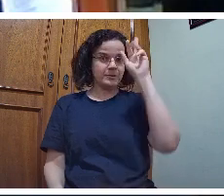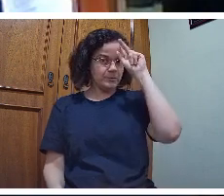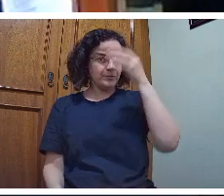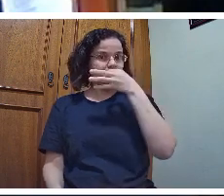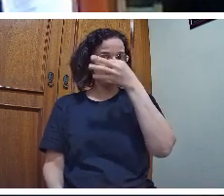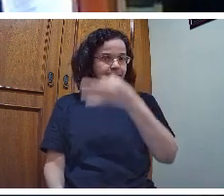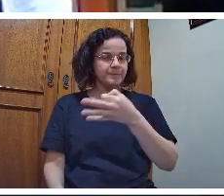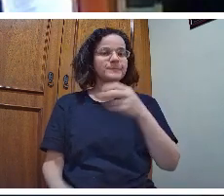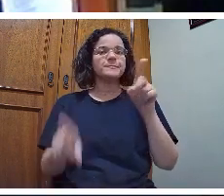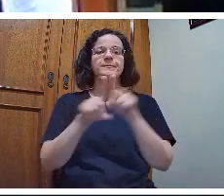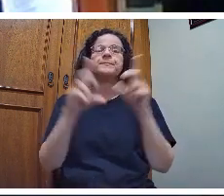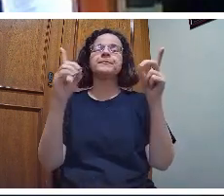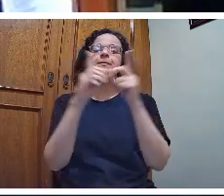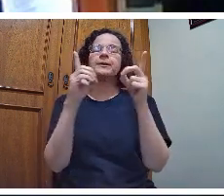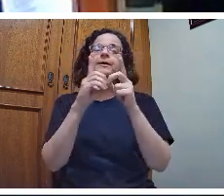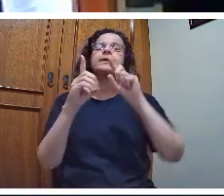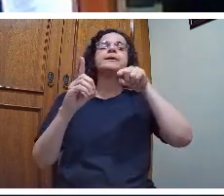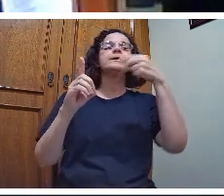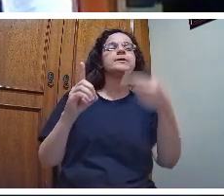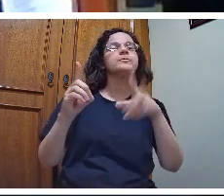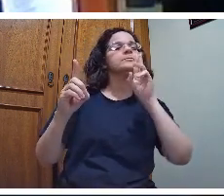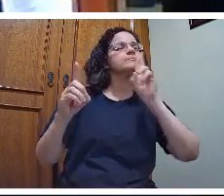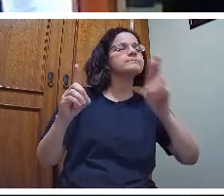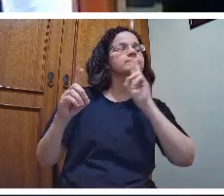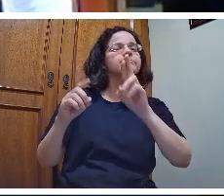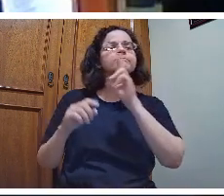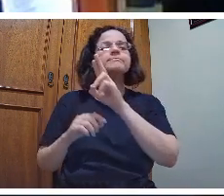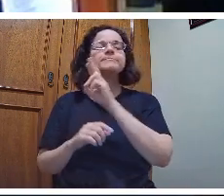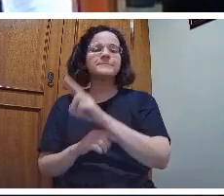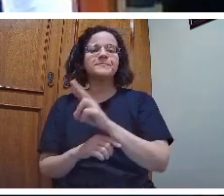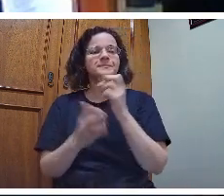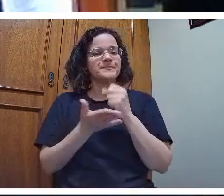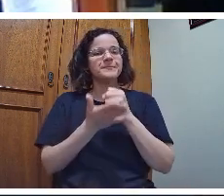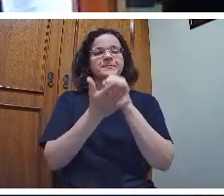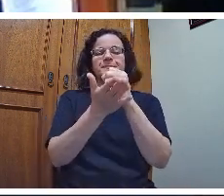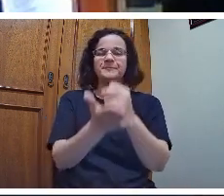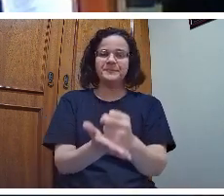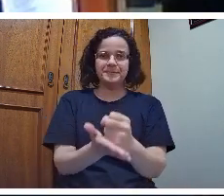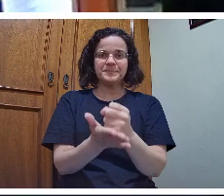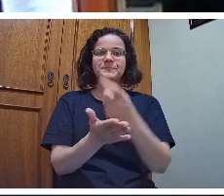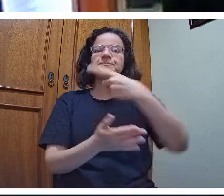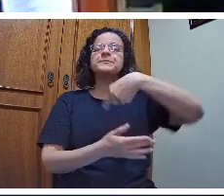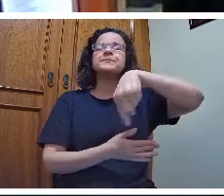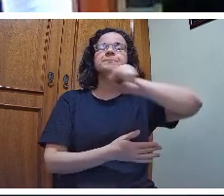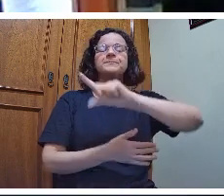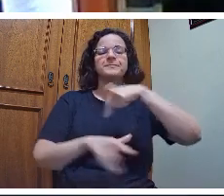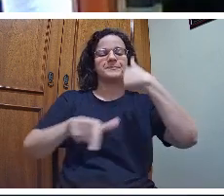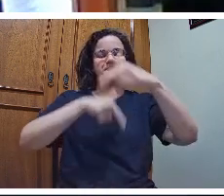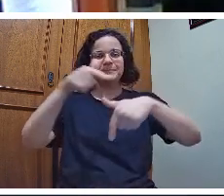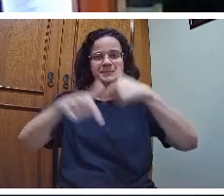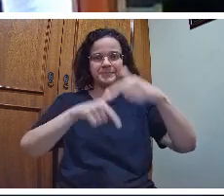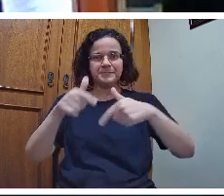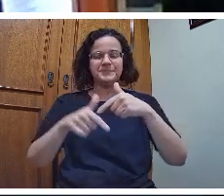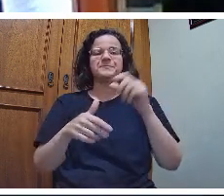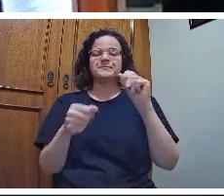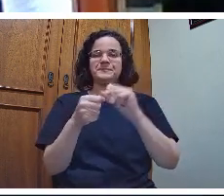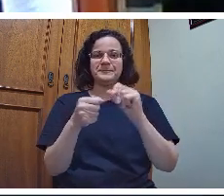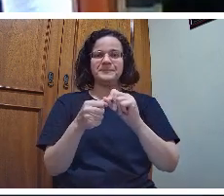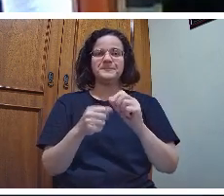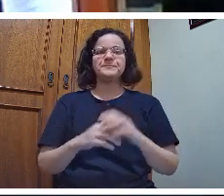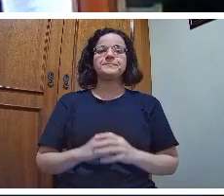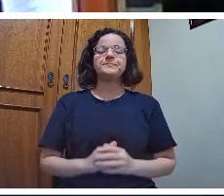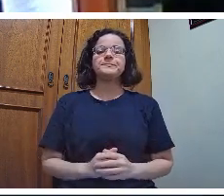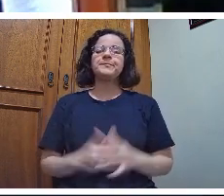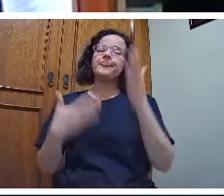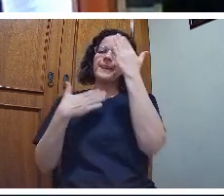tentar, depois, responder algumas questões, na medida do possível, para auxiliar no trabalho que vocês todos realizam.